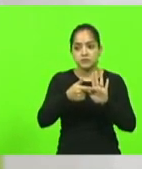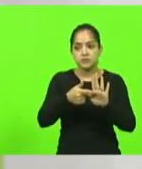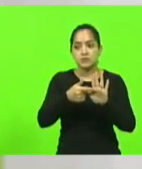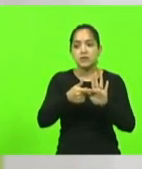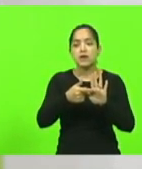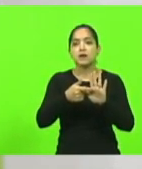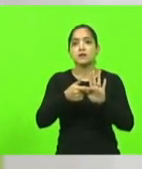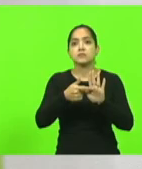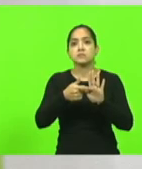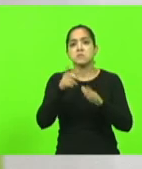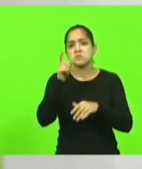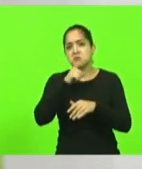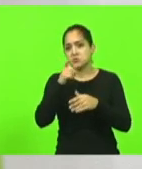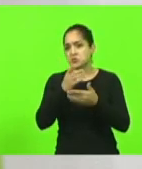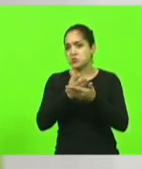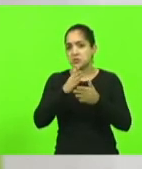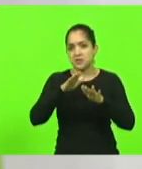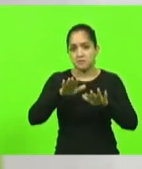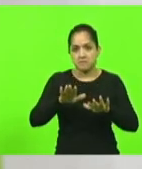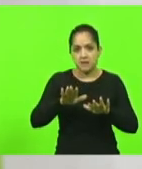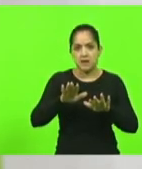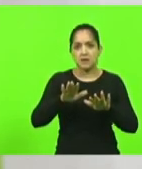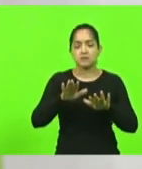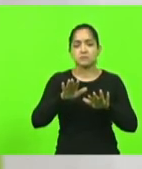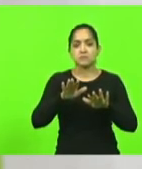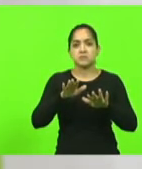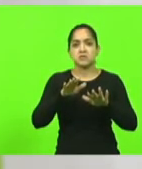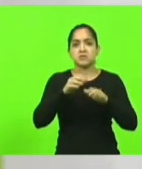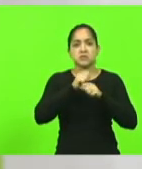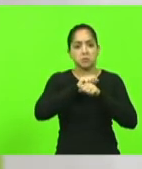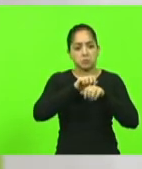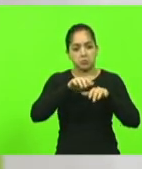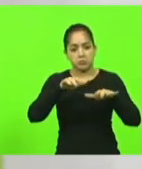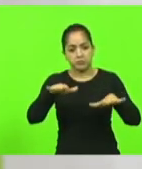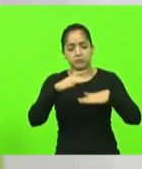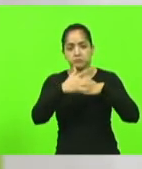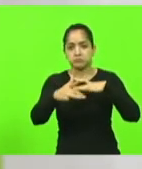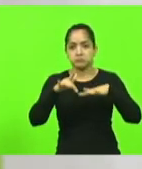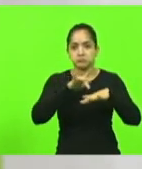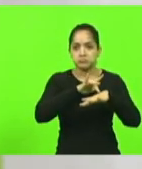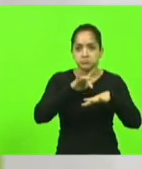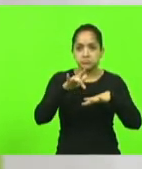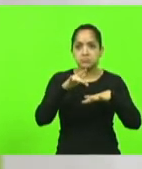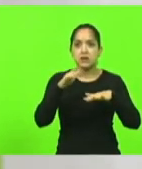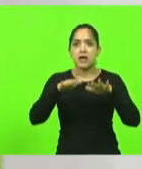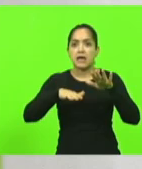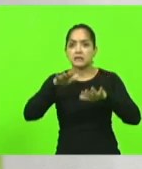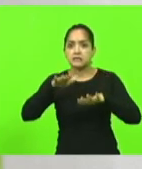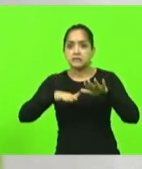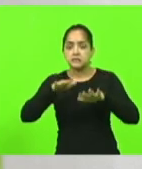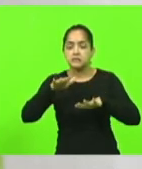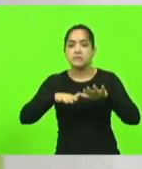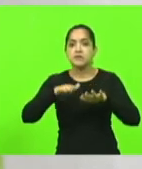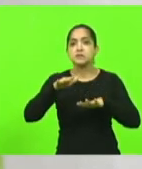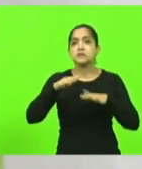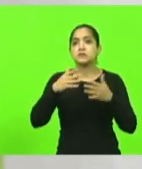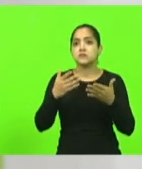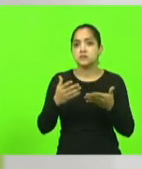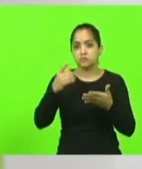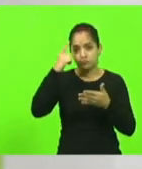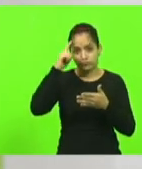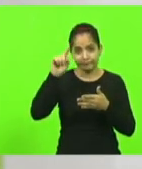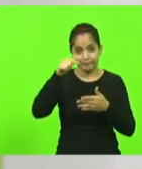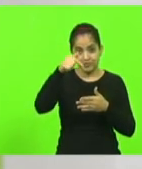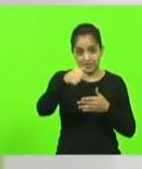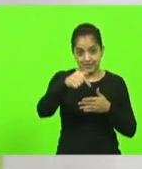algumas inverdades que estão sendo ditas aí nas redes sociais, muitas vezes, sobre a nossa manifestação do dia 7